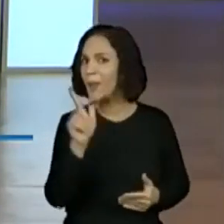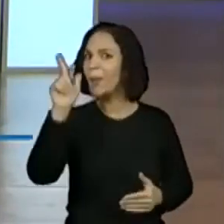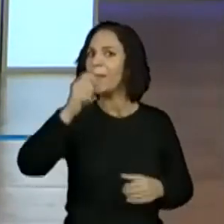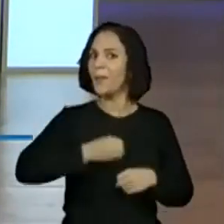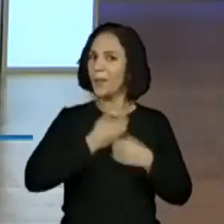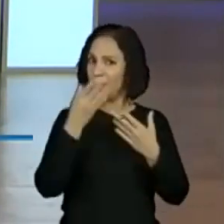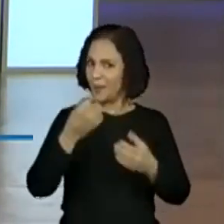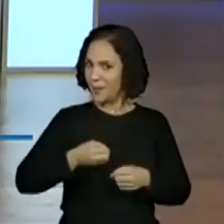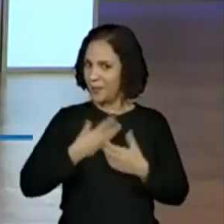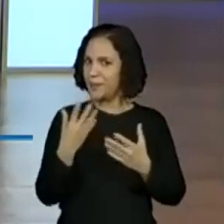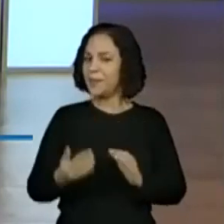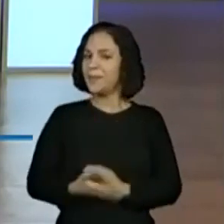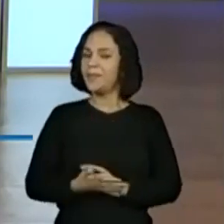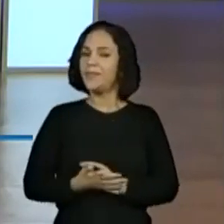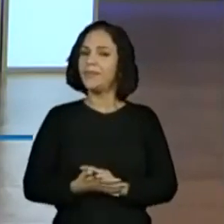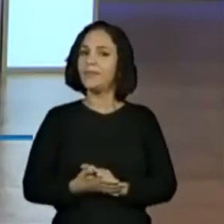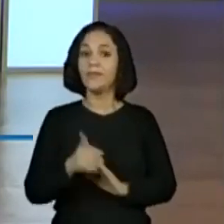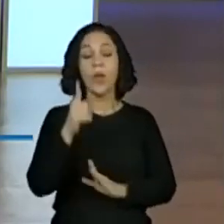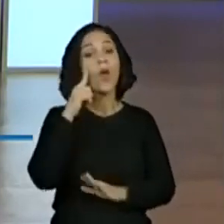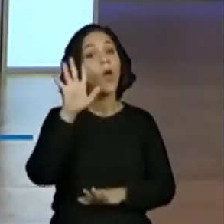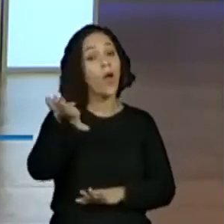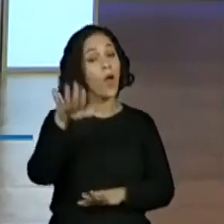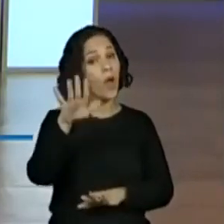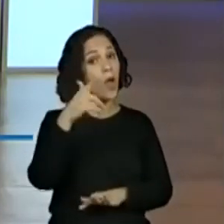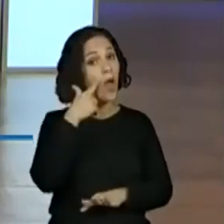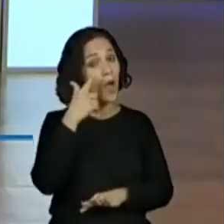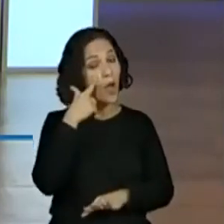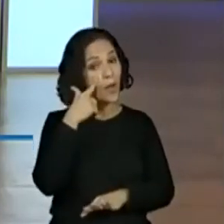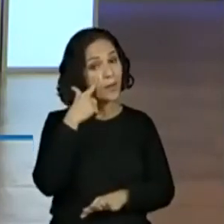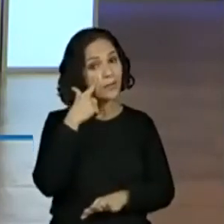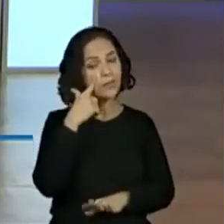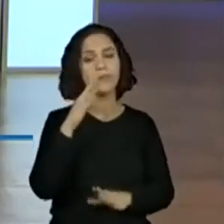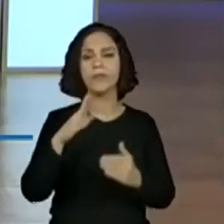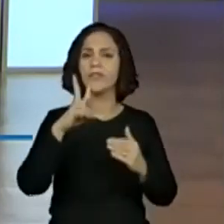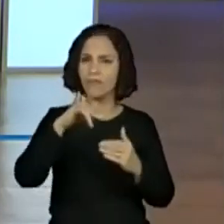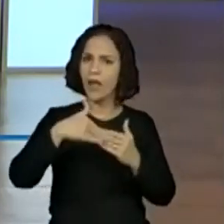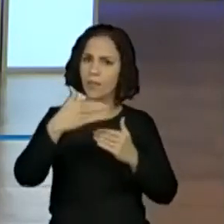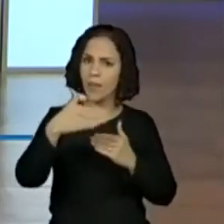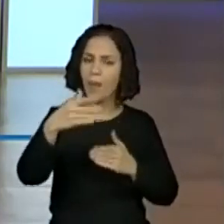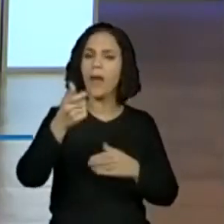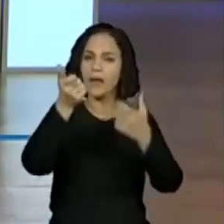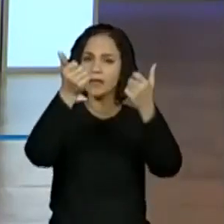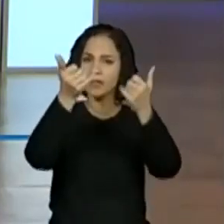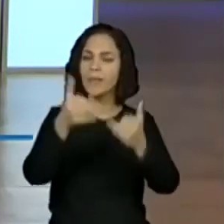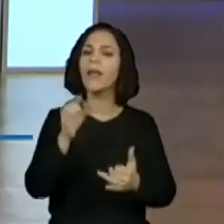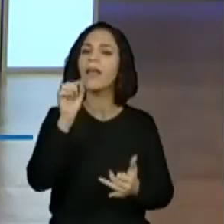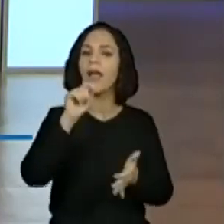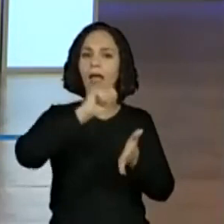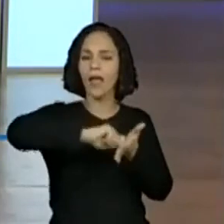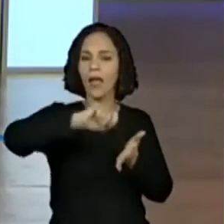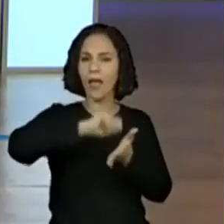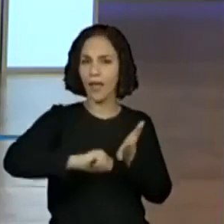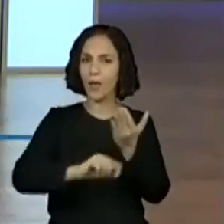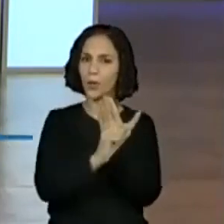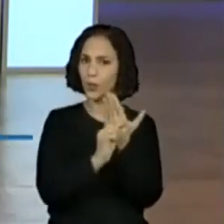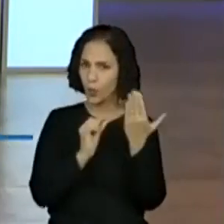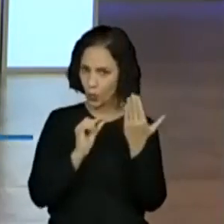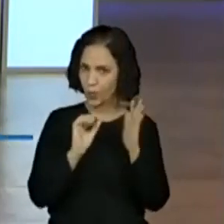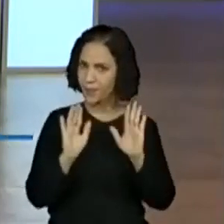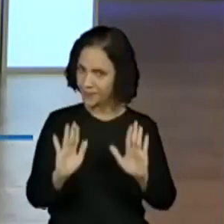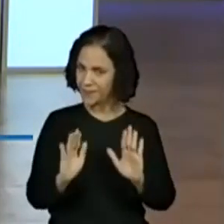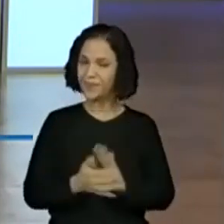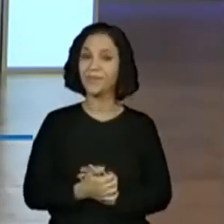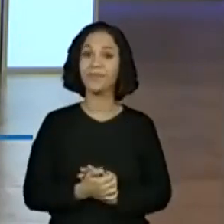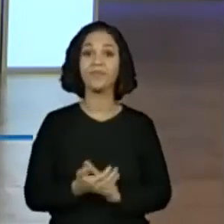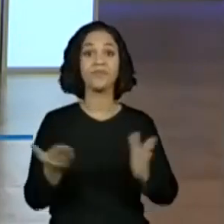quero de vocês um pequeno detalhe. A gente vai mais para frente falar do autor. Hoje ainda não. Agora,